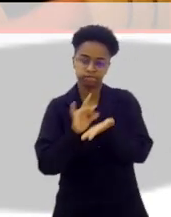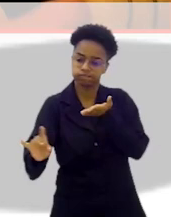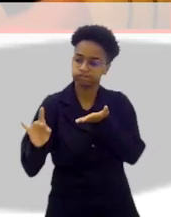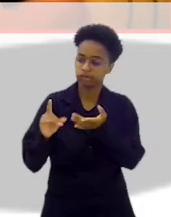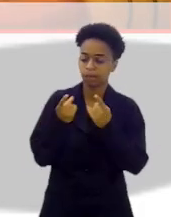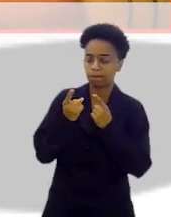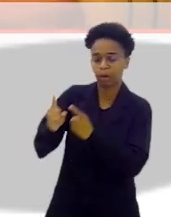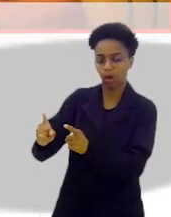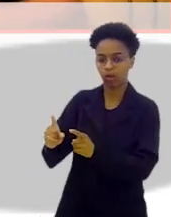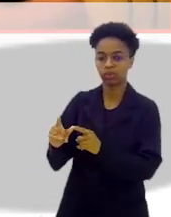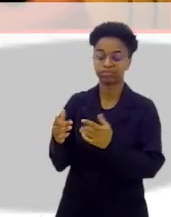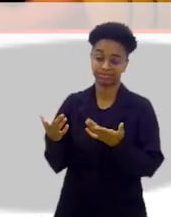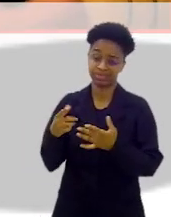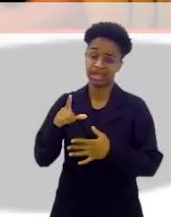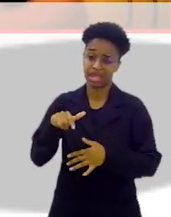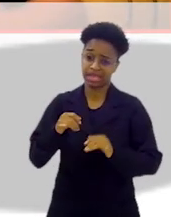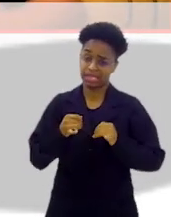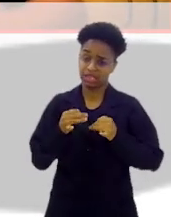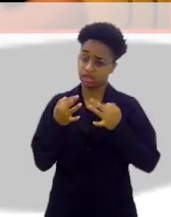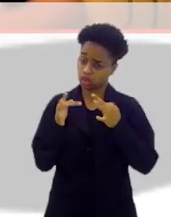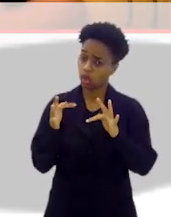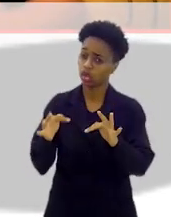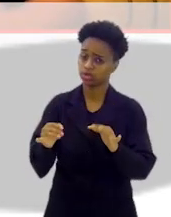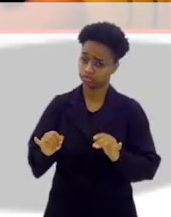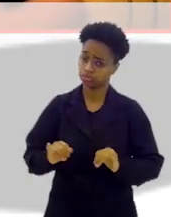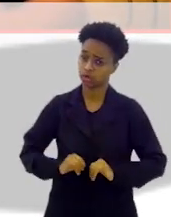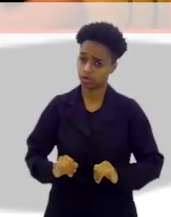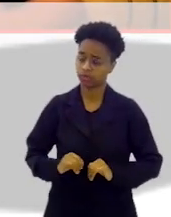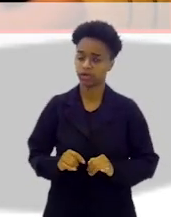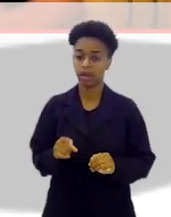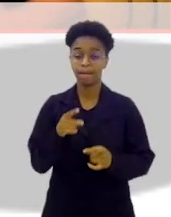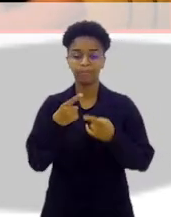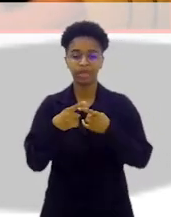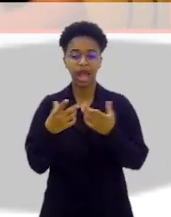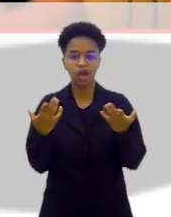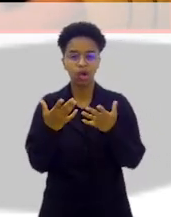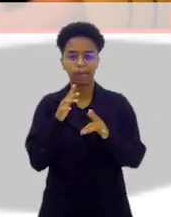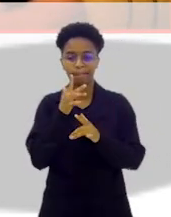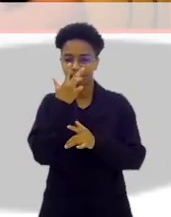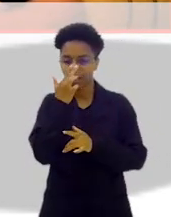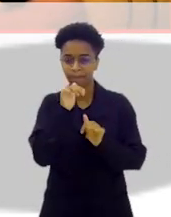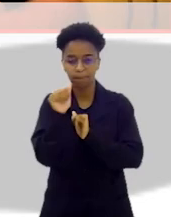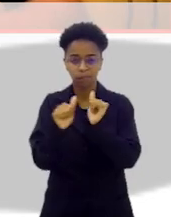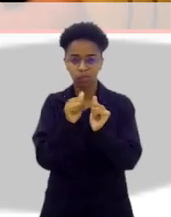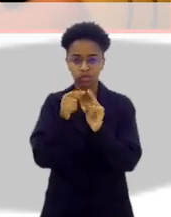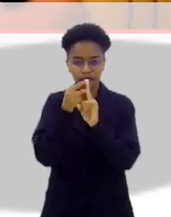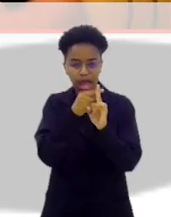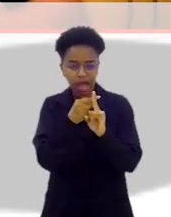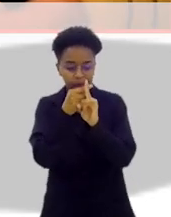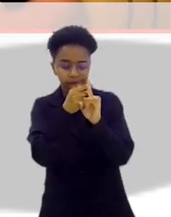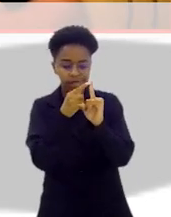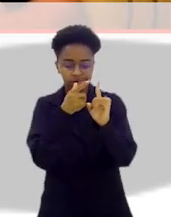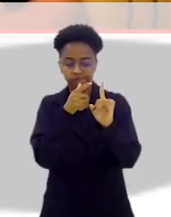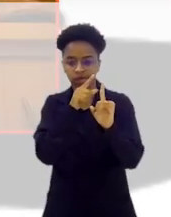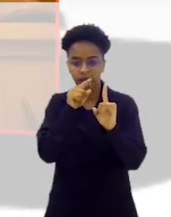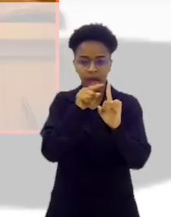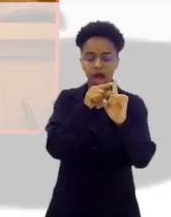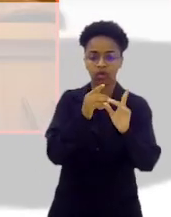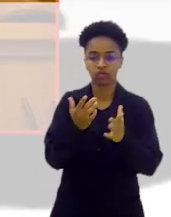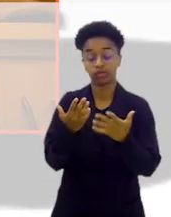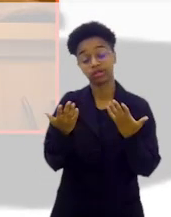inimigos. E isso é muito doloroso, né? Muito. Você passa a ser alvo, né? Justamente. Então,